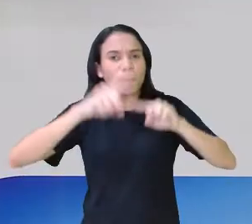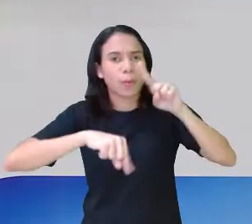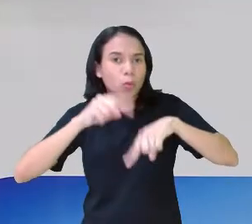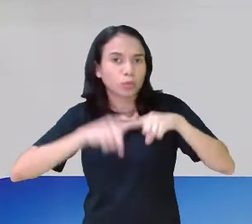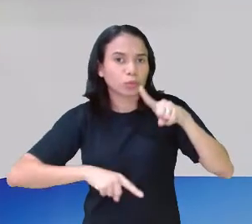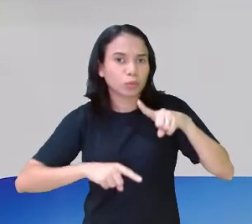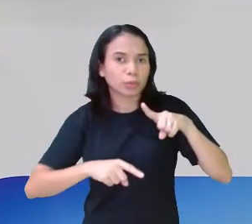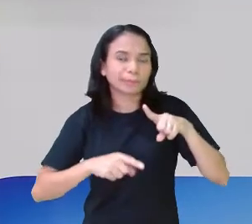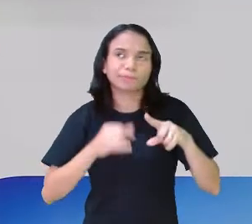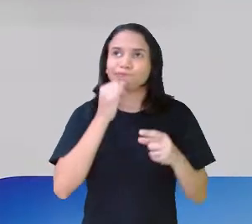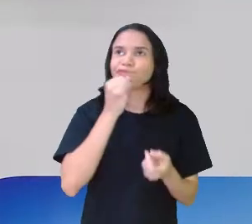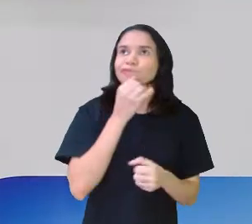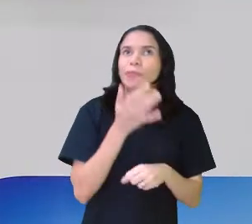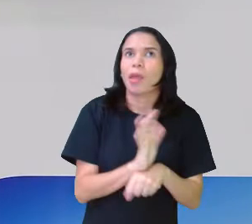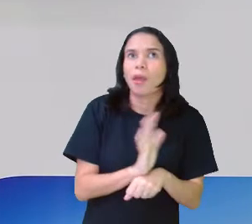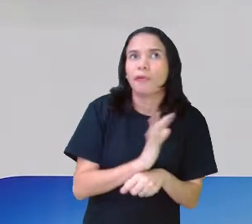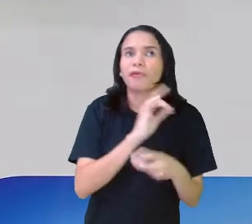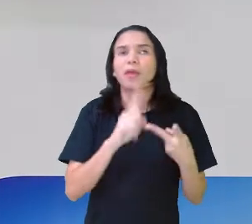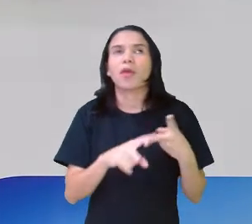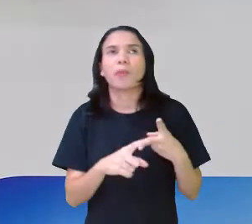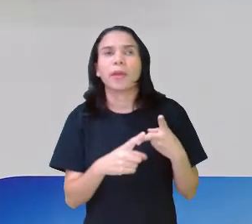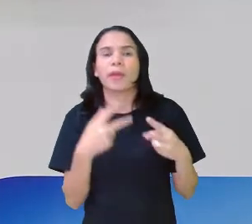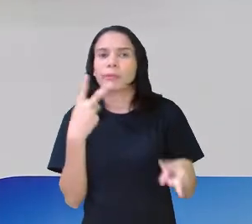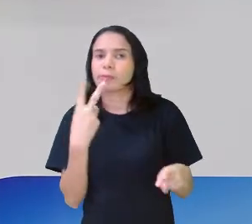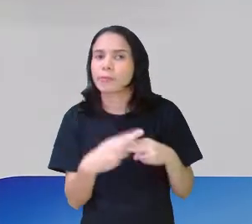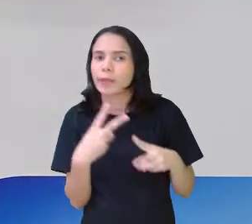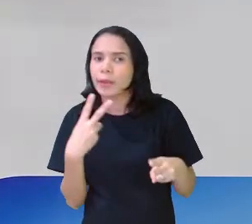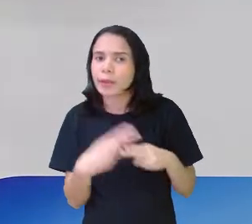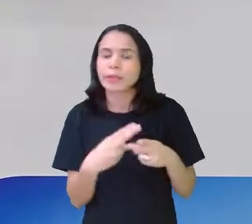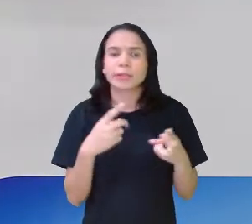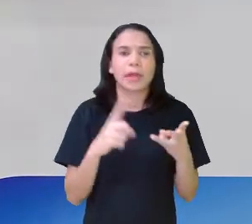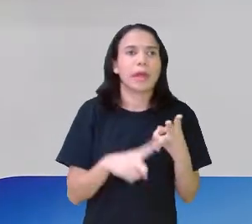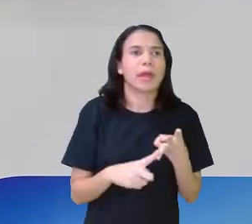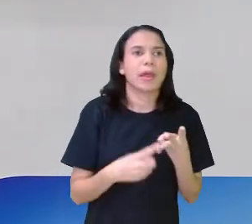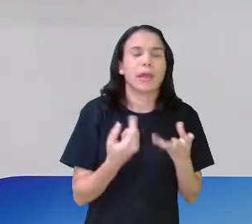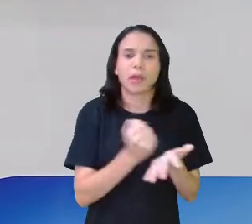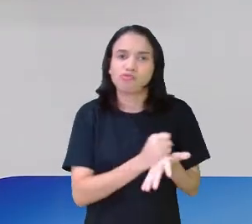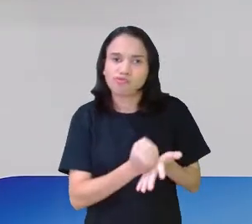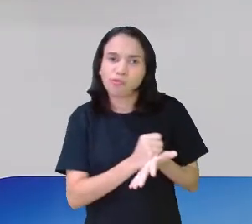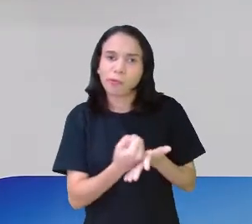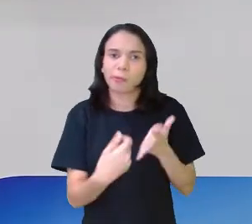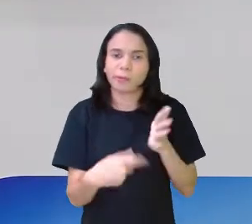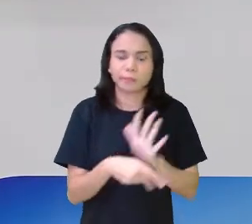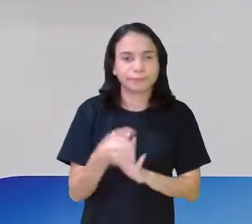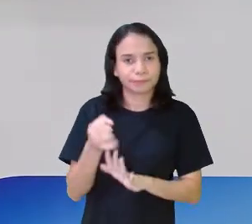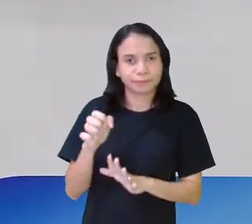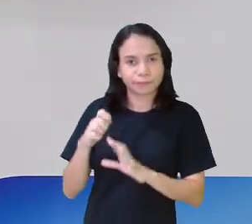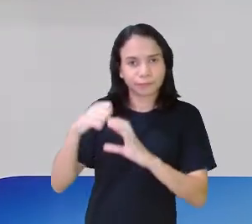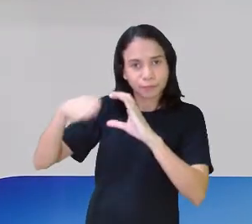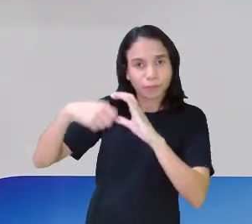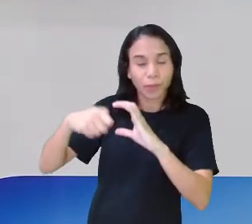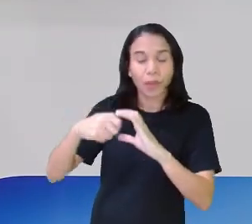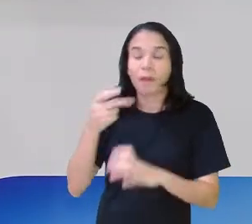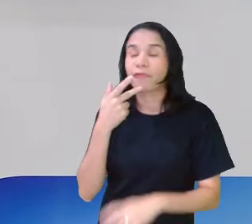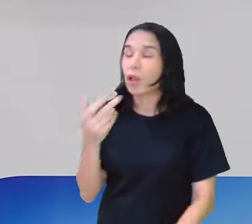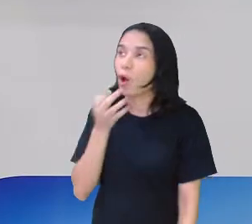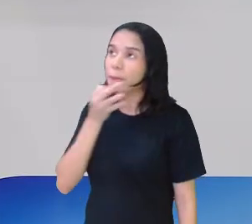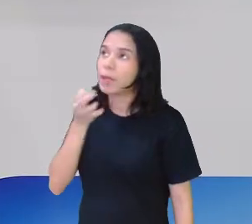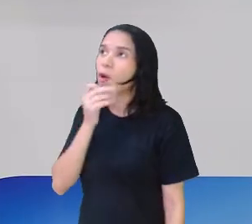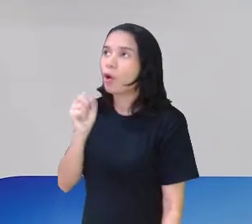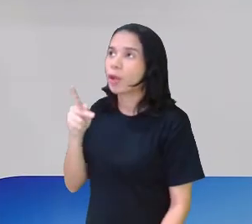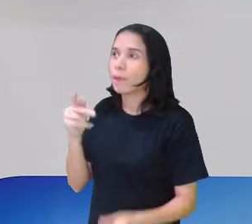ou seja, o filme, o seriado, o jogo. No caso do vídeo, né? Antes dele deixar a sua opinião, ele